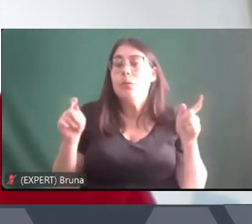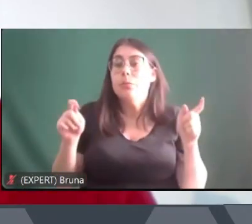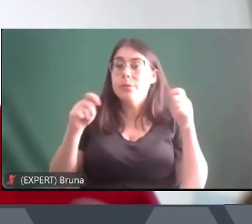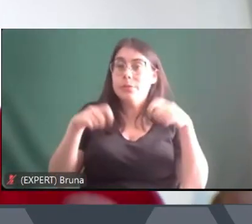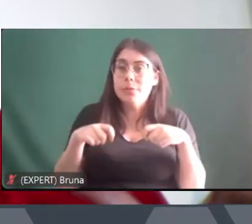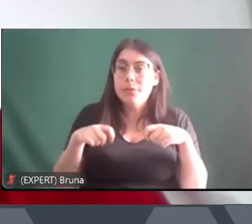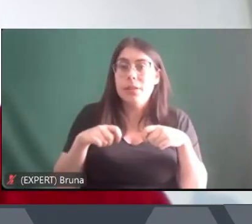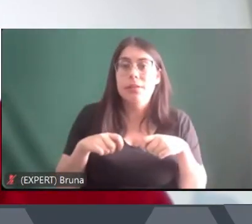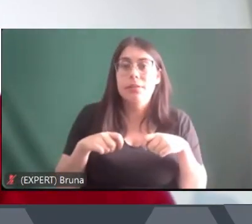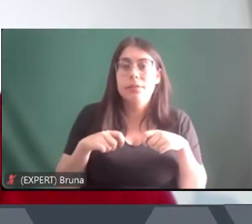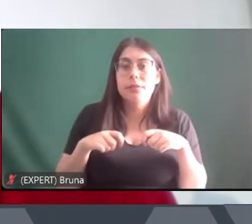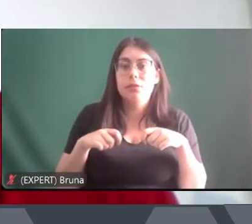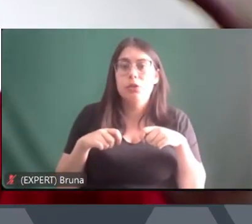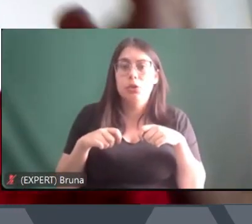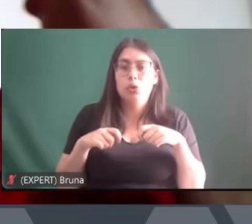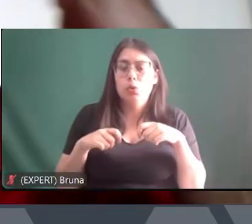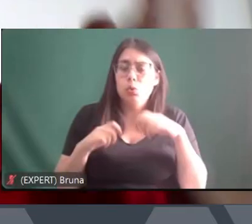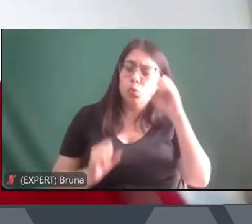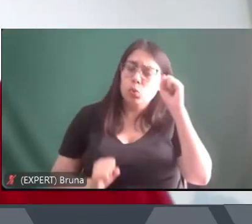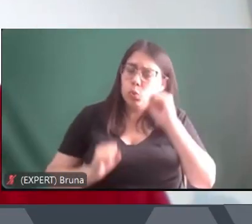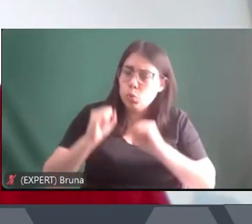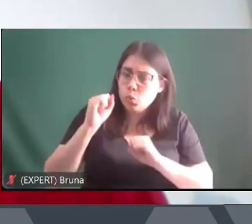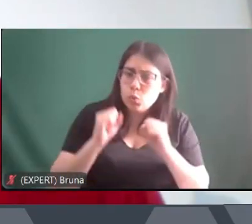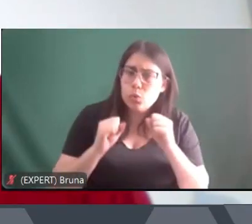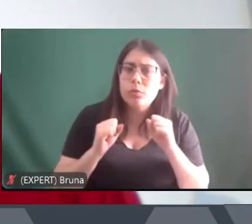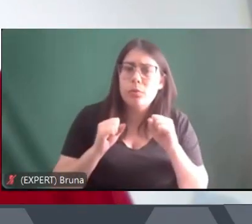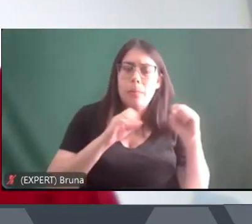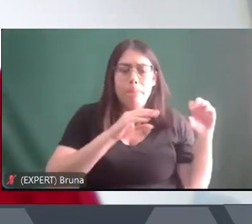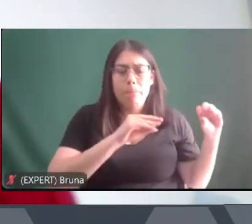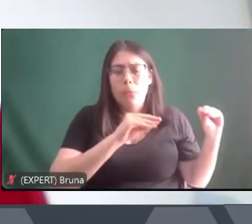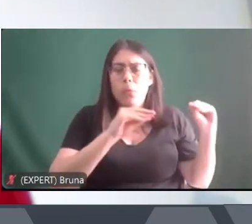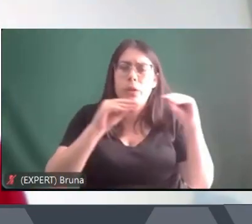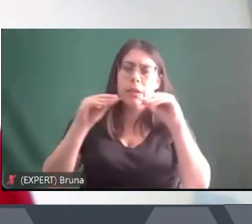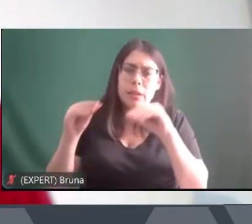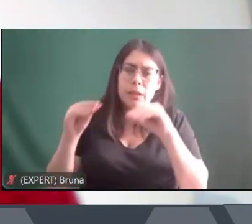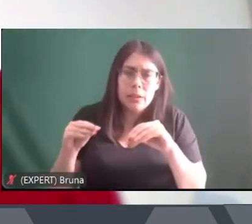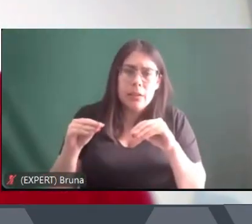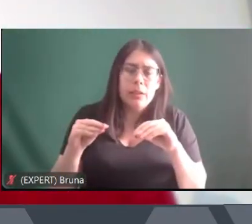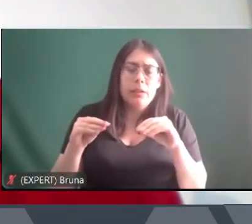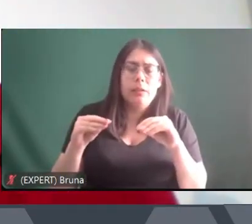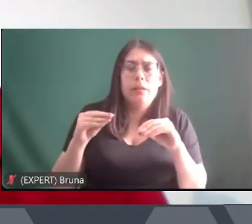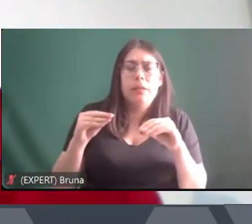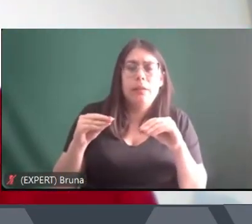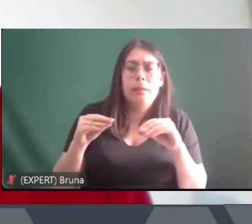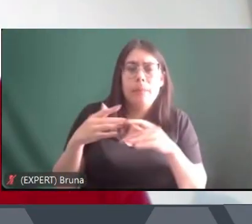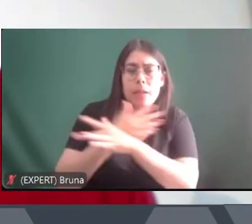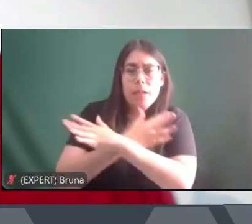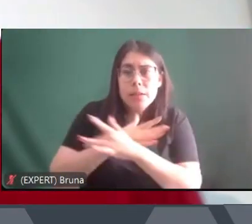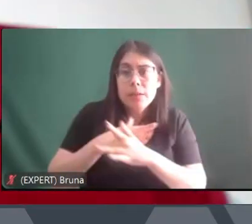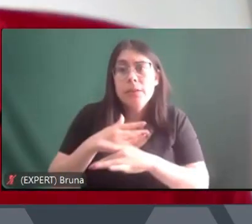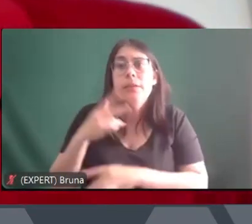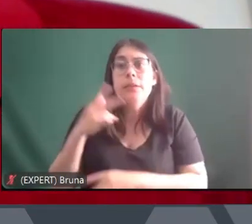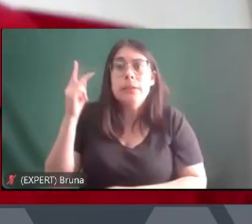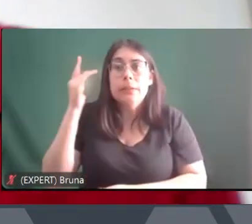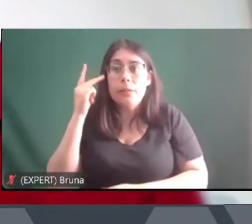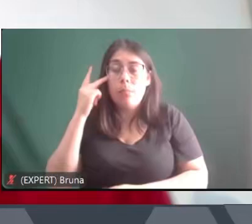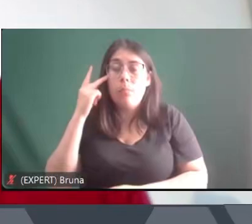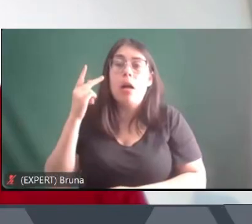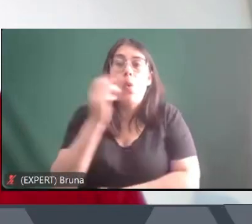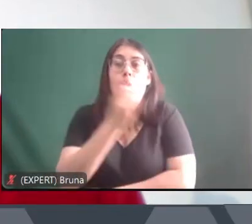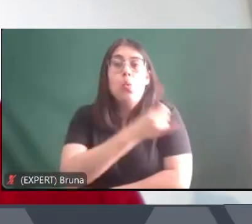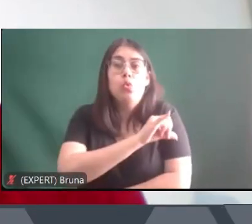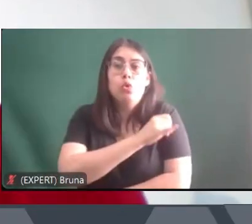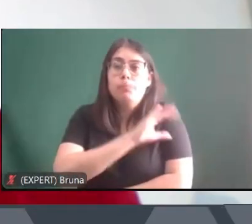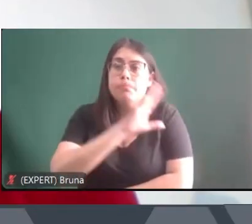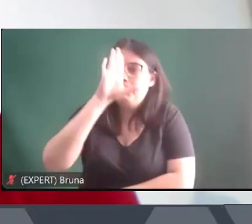indústria, uma grande migração em massa para as cidades, São Paulo e Rio de Janeiro, sendo o foco principal